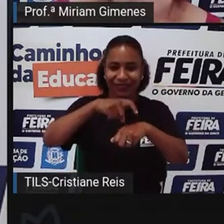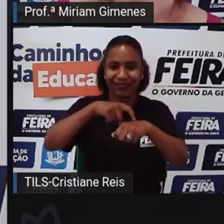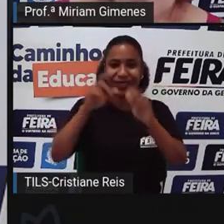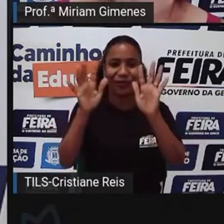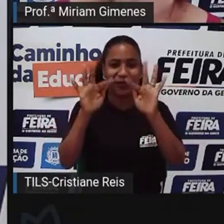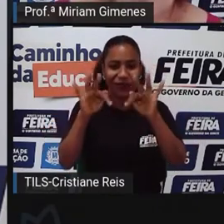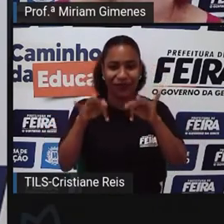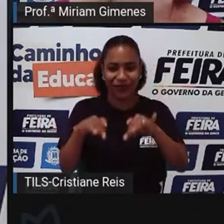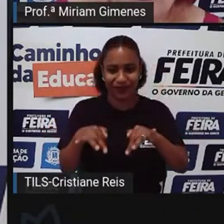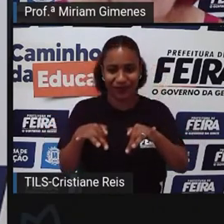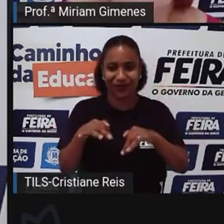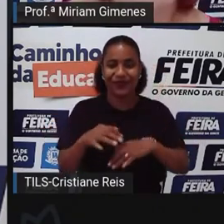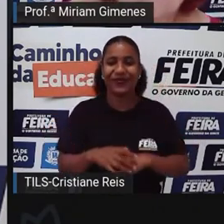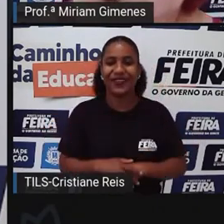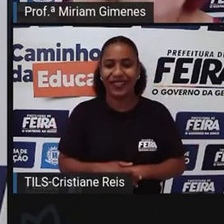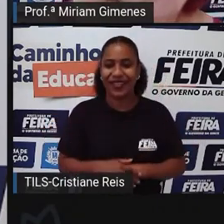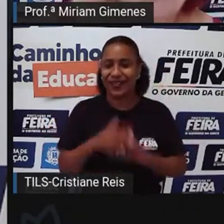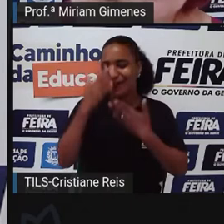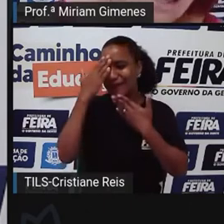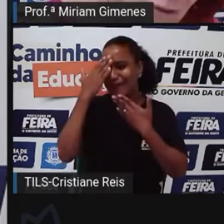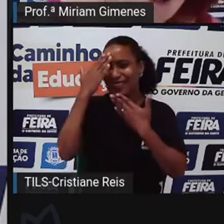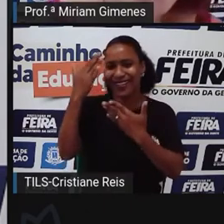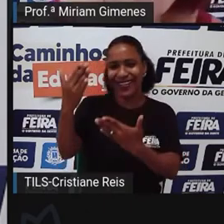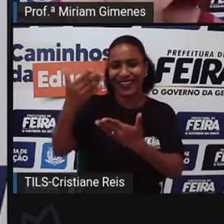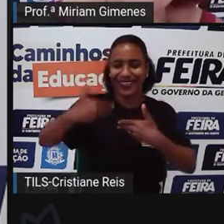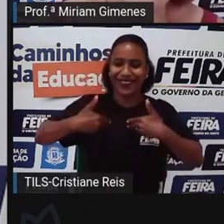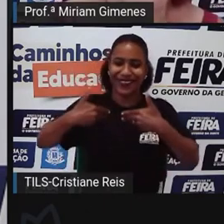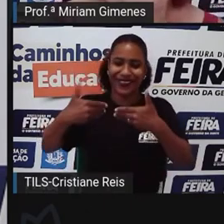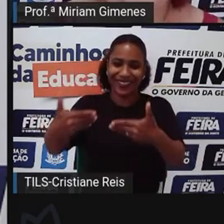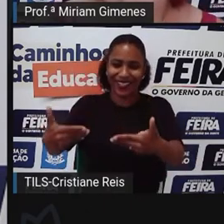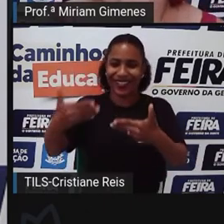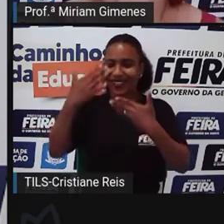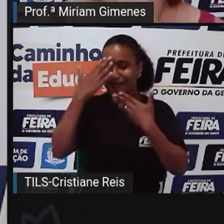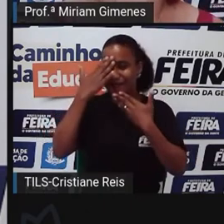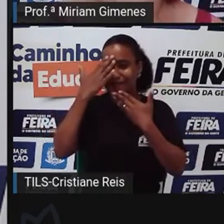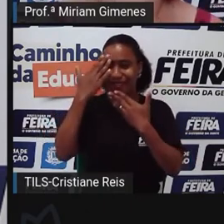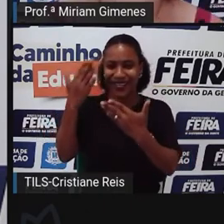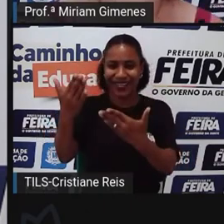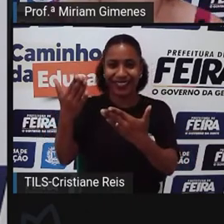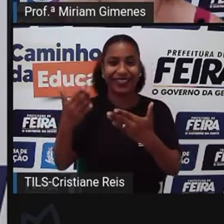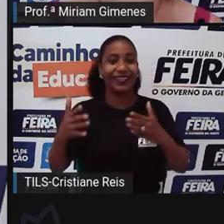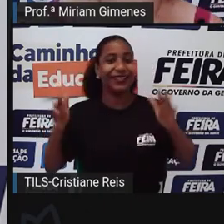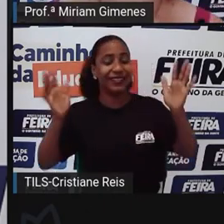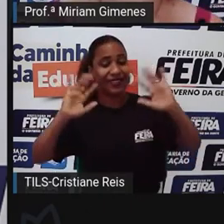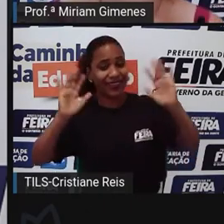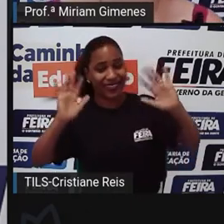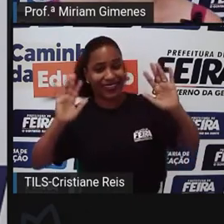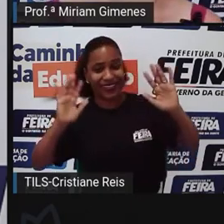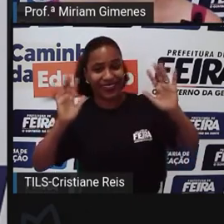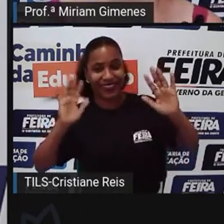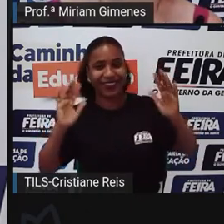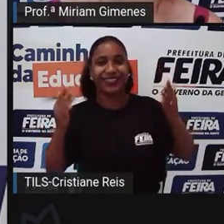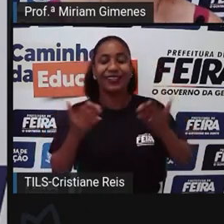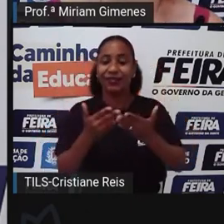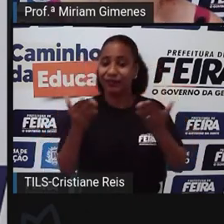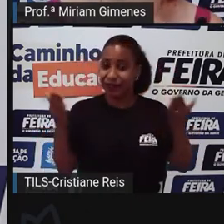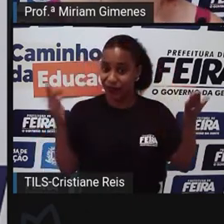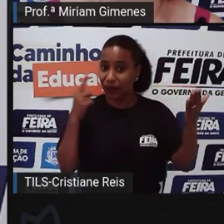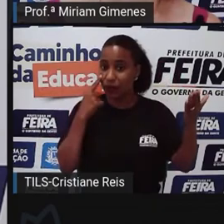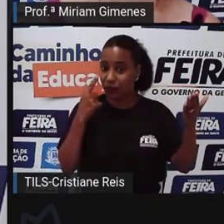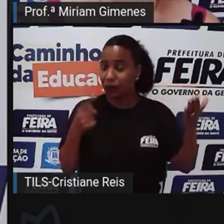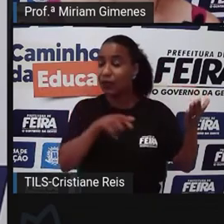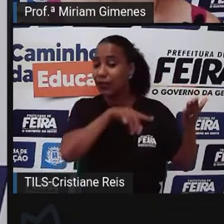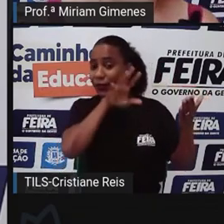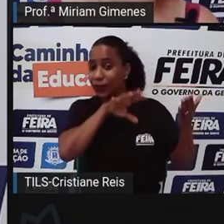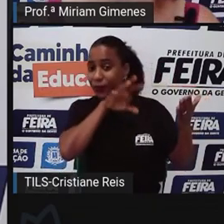agradeço Viu Filipe A oportunidade De poder estar Tentando com vocês Então galera Fiquem ligados aí Situações de maus tratos